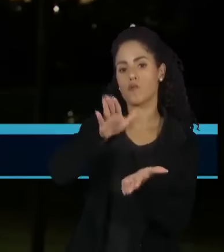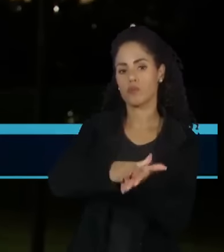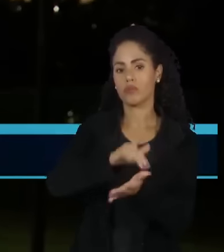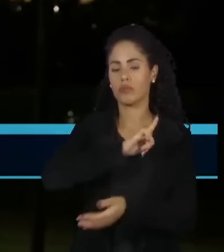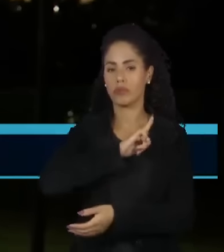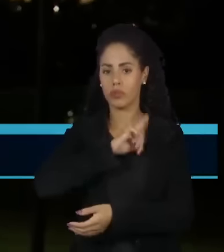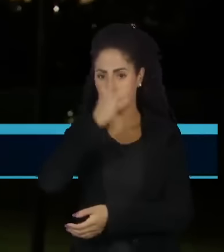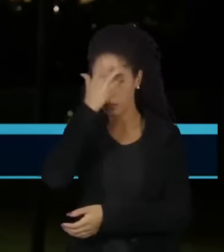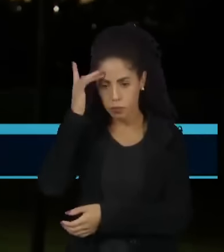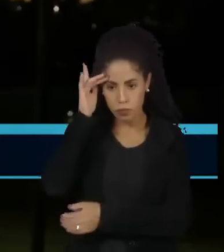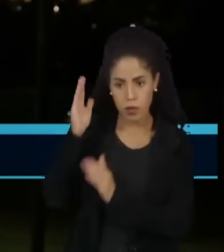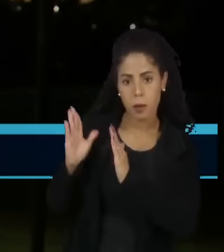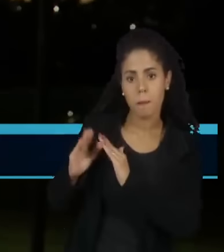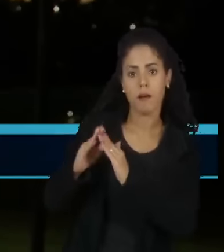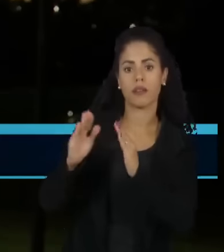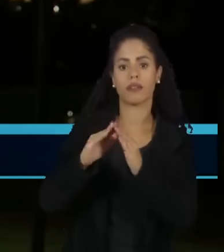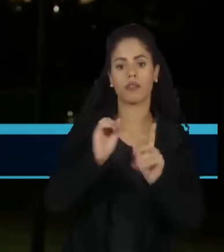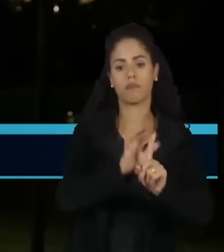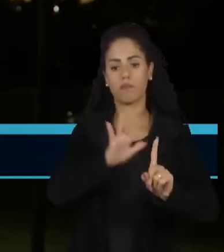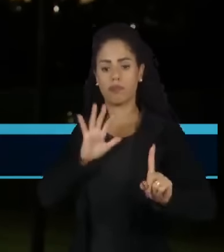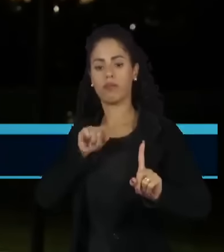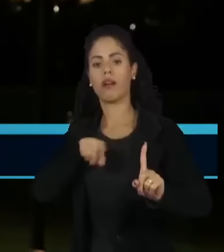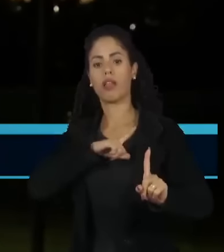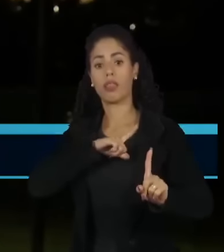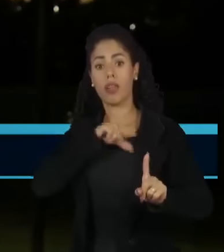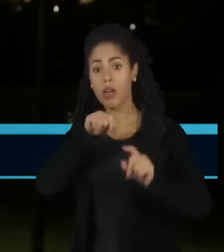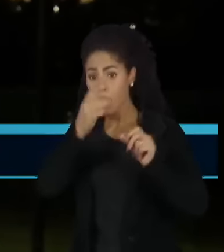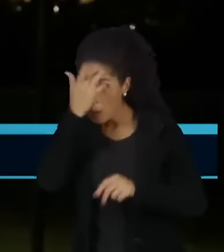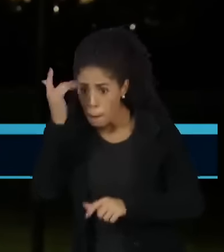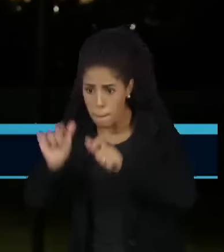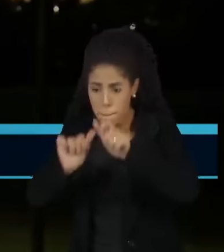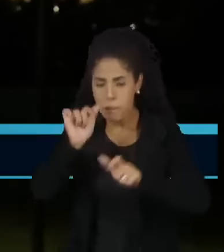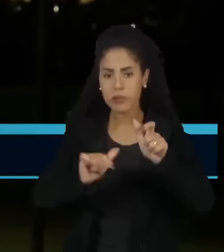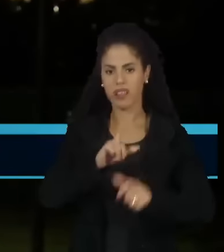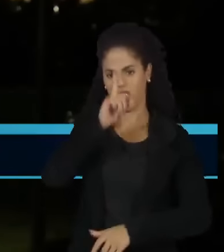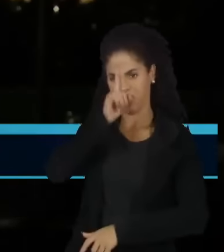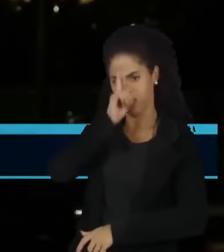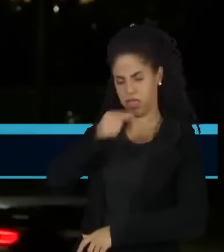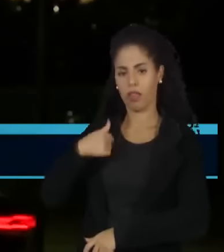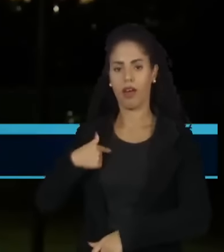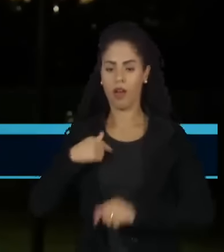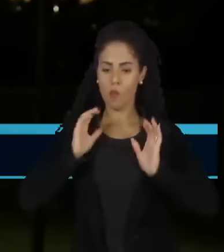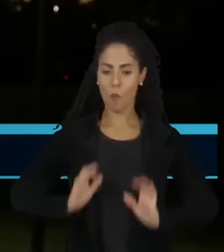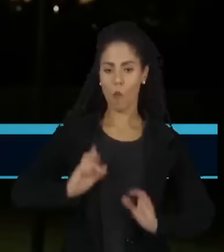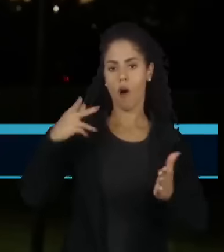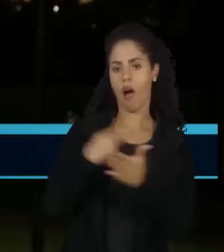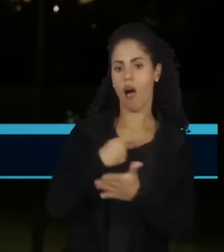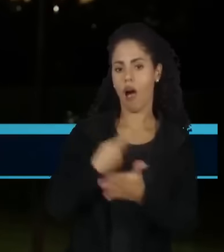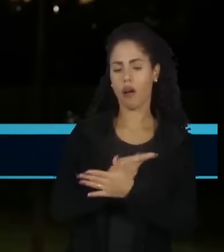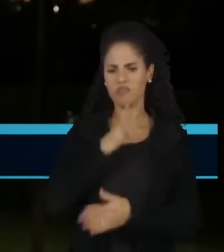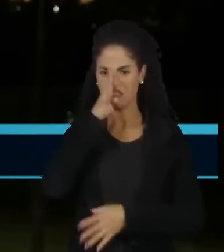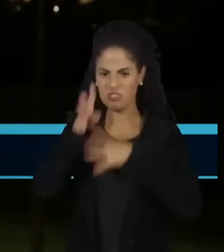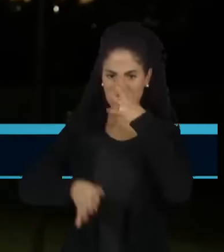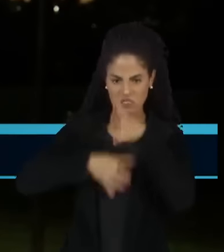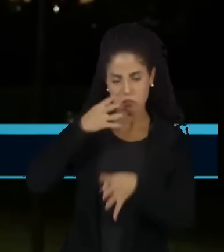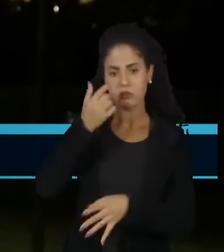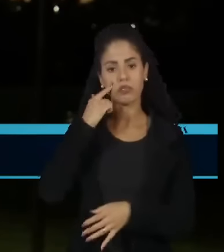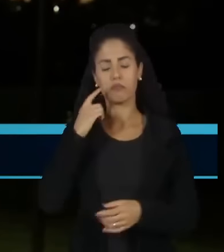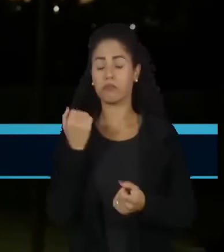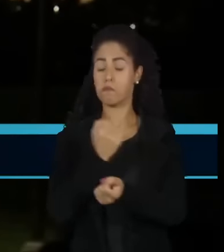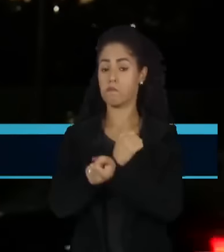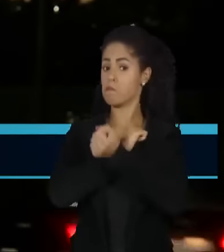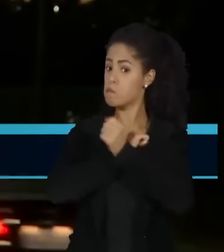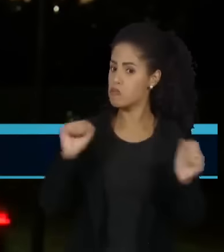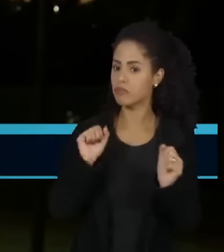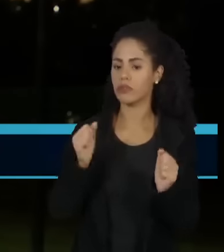moradores antissociais. São aqueles que abusam do mau comportamento e tornam impossível a